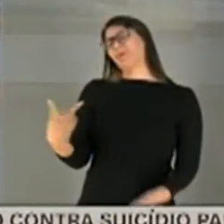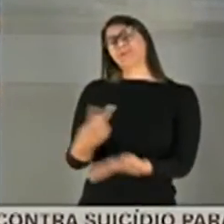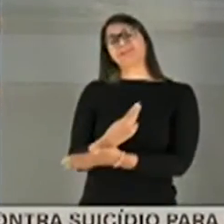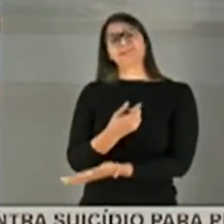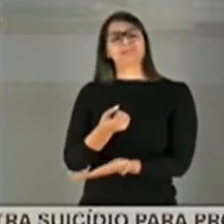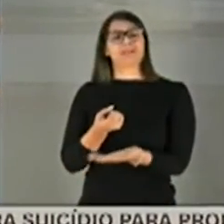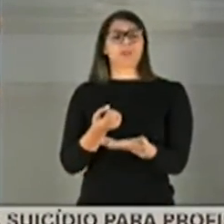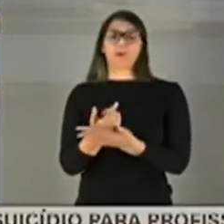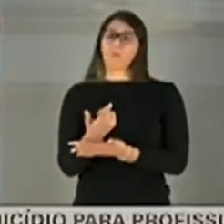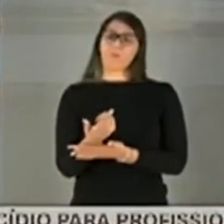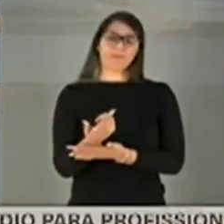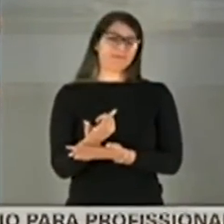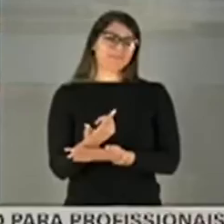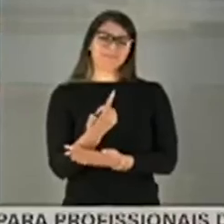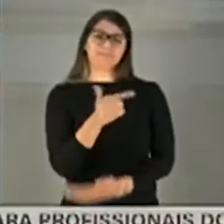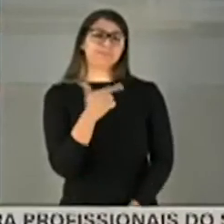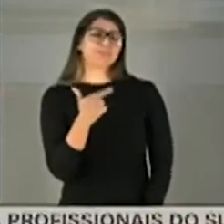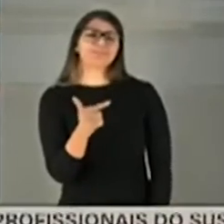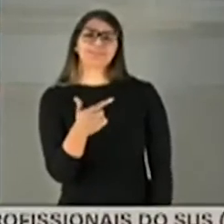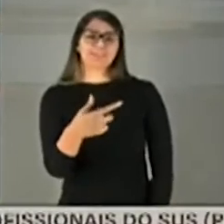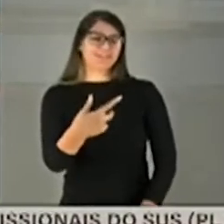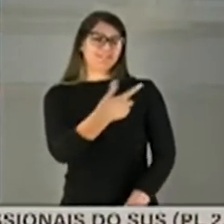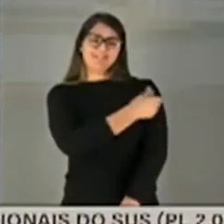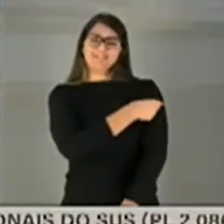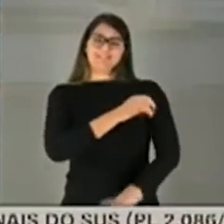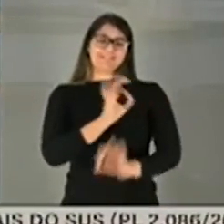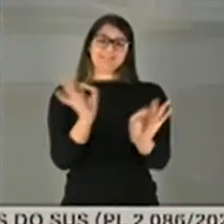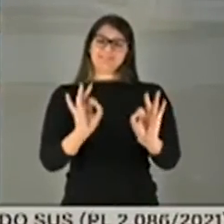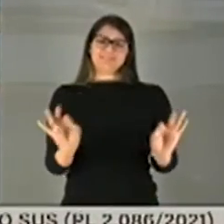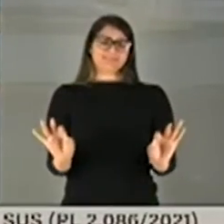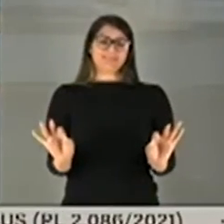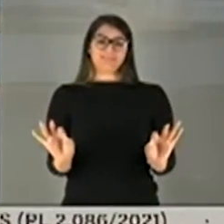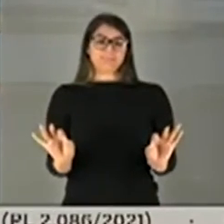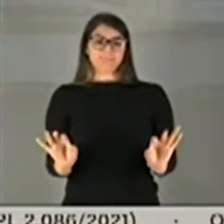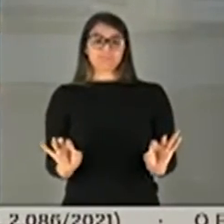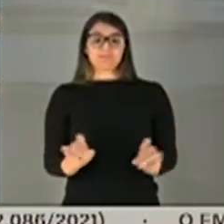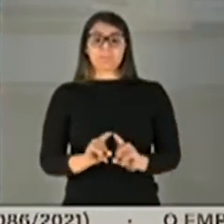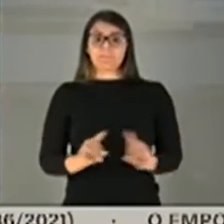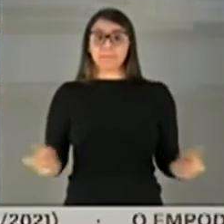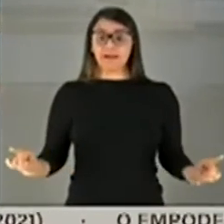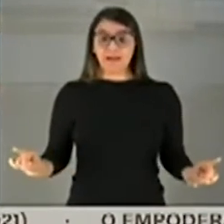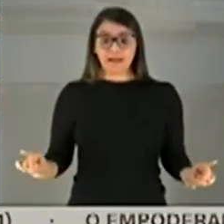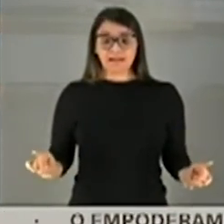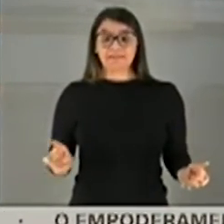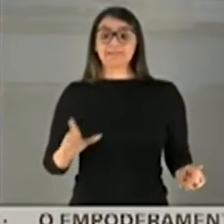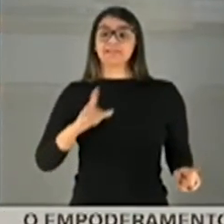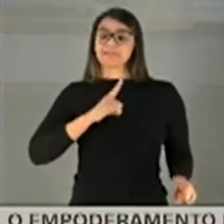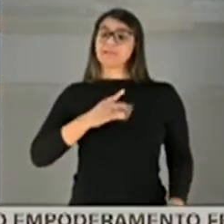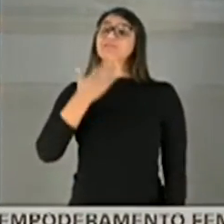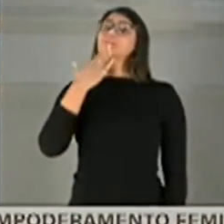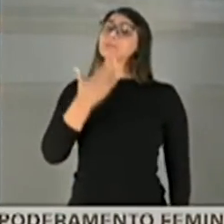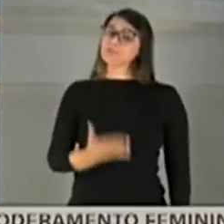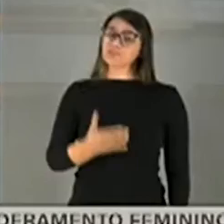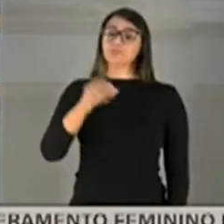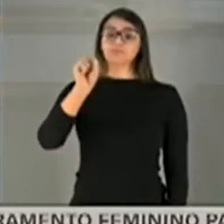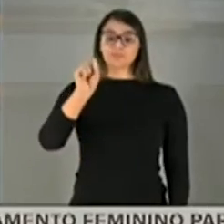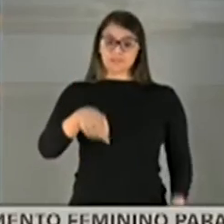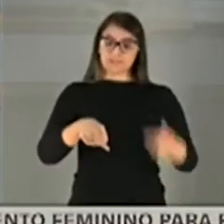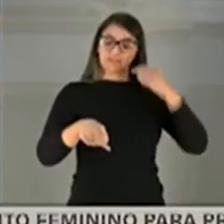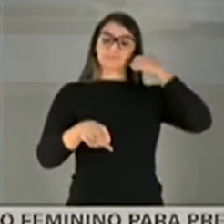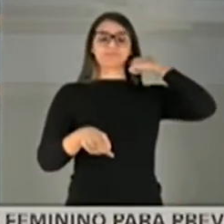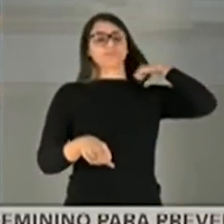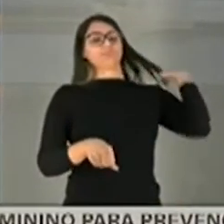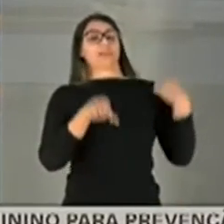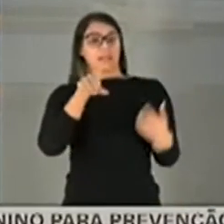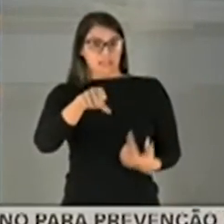existem. 400 milhões de vacinas não existem. O fato é que houve pedido sim, segundo ele. Esse